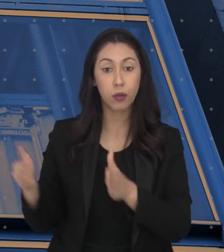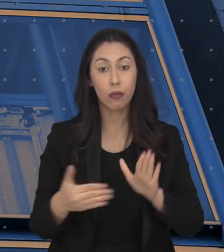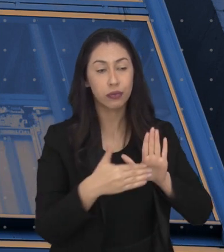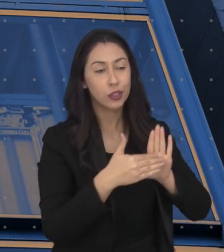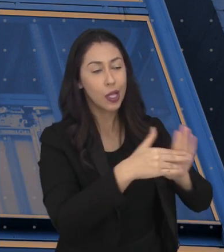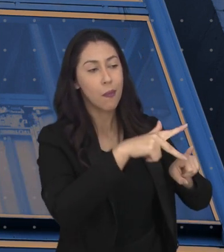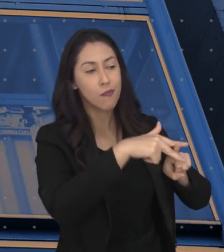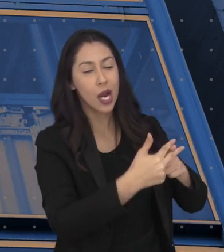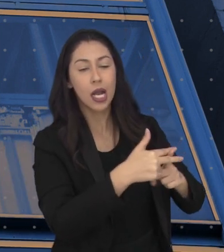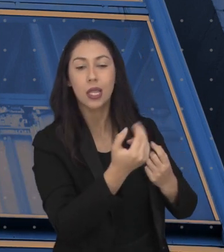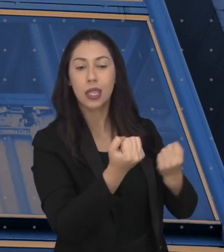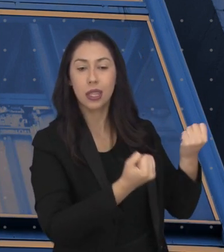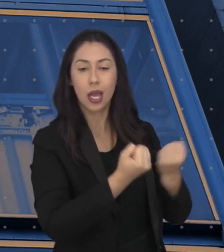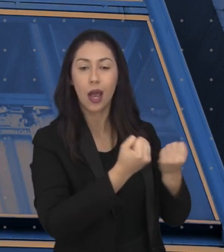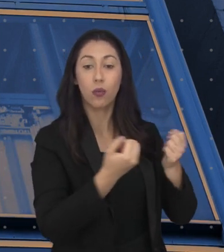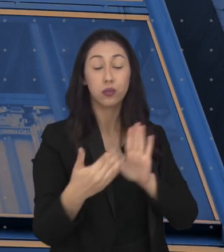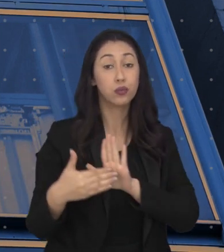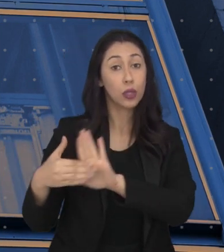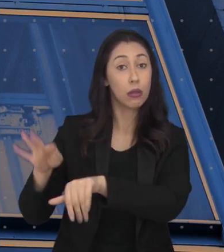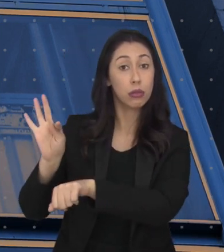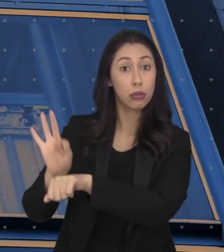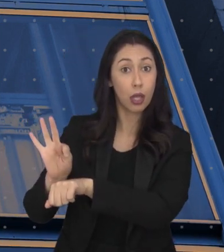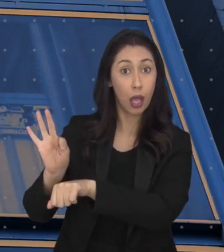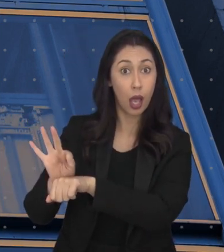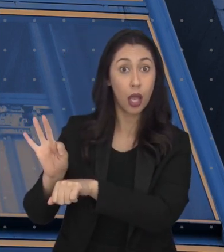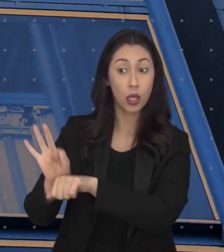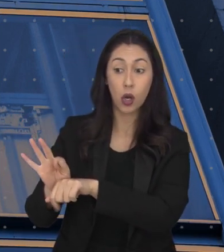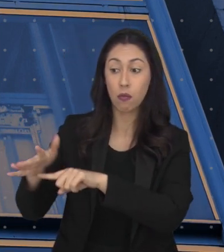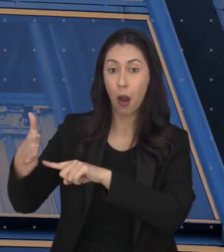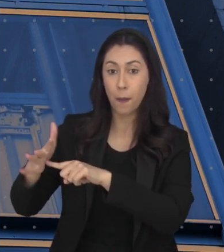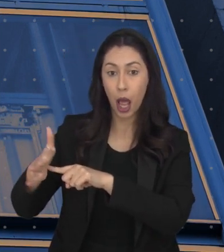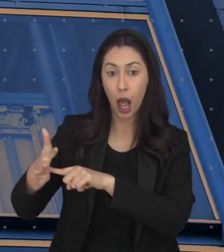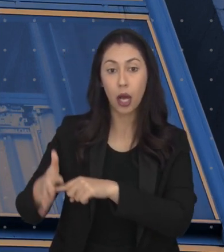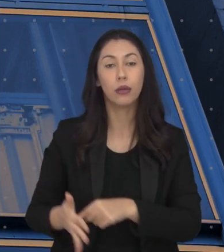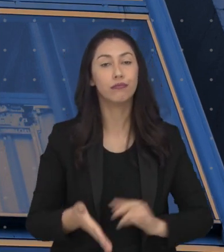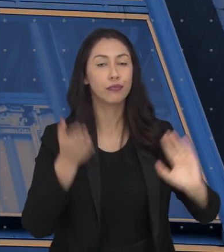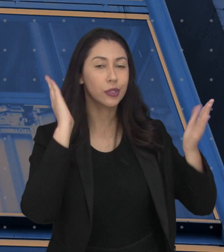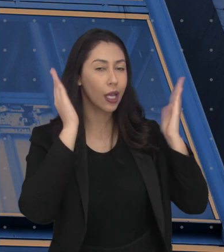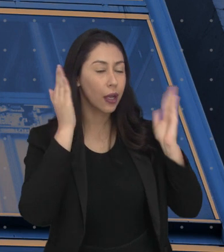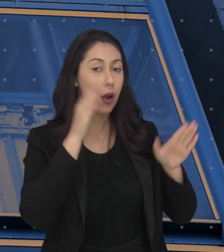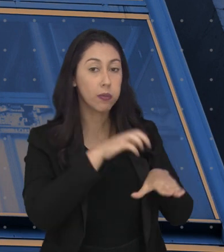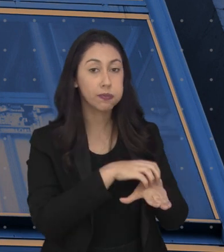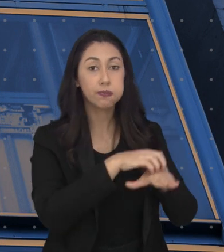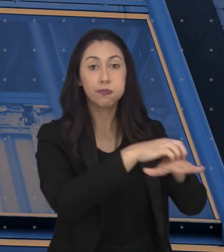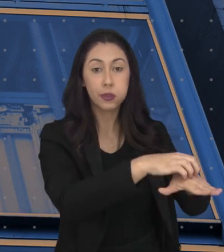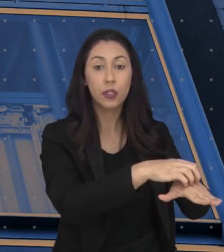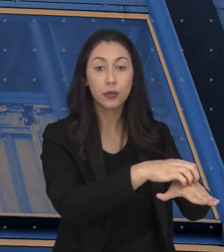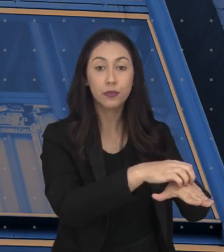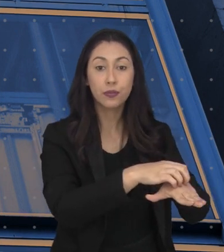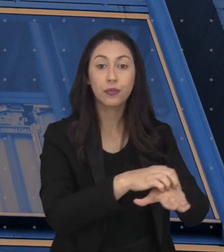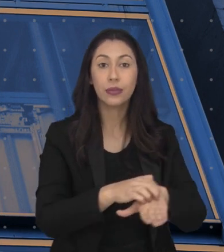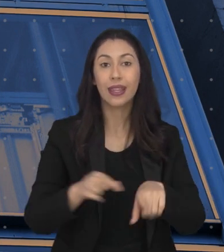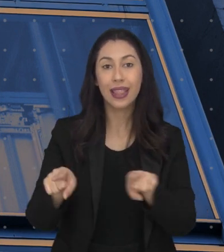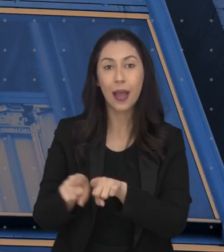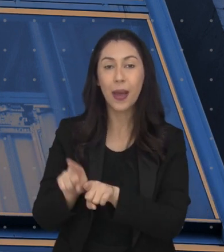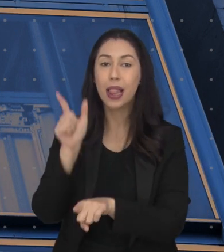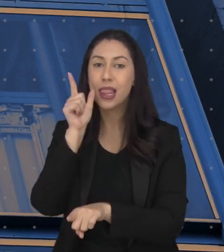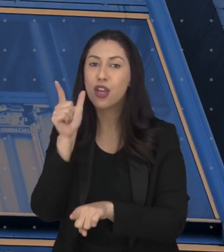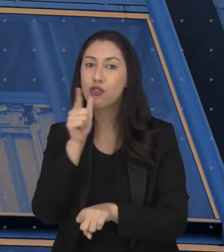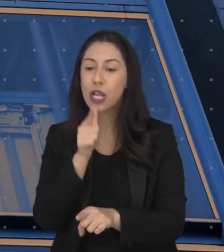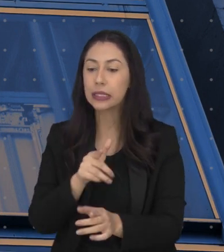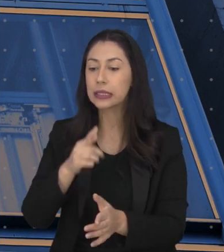auxiliar de mecânico de automóveis, auxiliar técnico na mecânica de máquinas, caminhoneiro carreteiro, chapista de